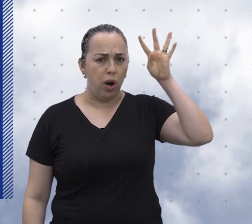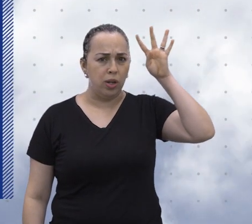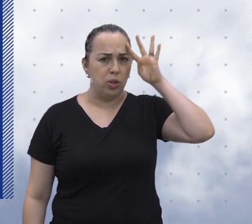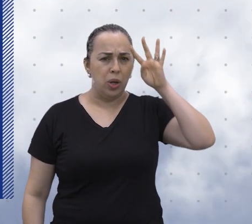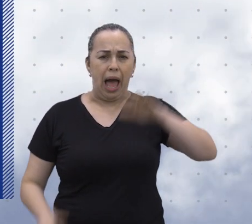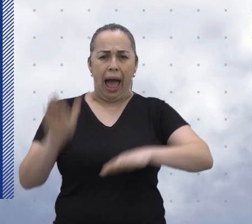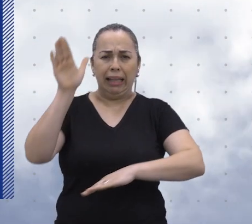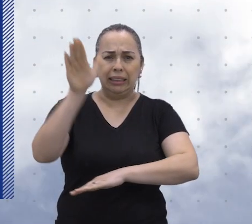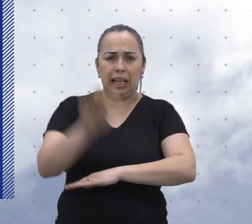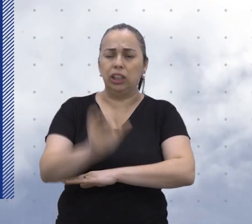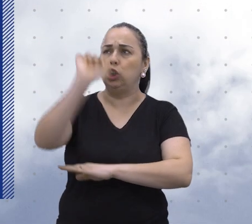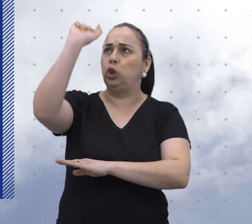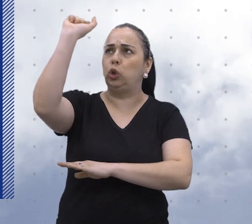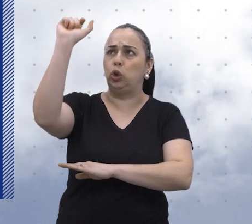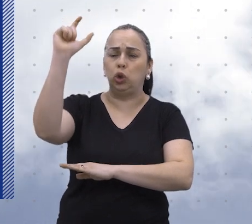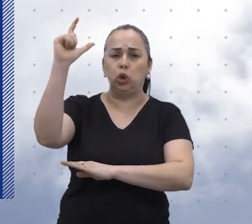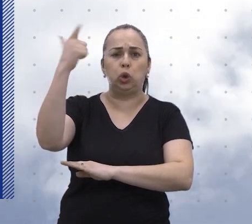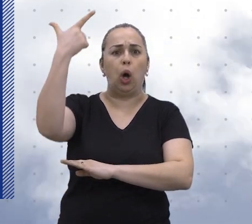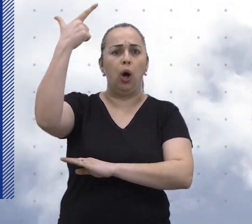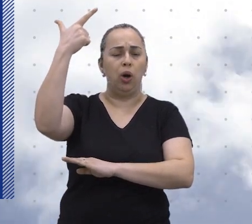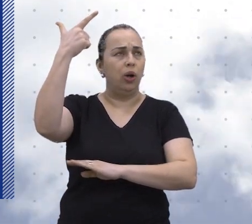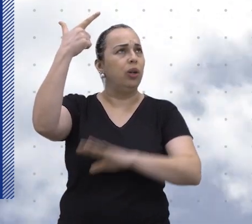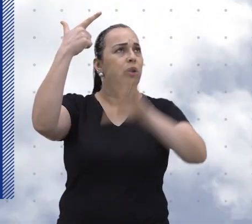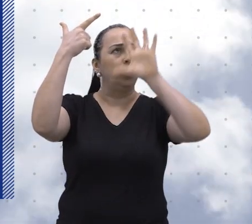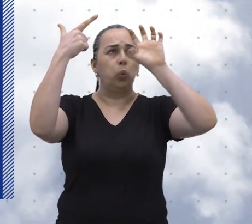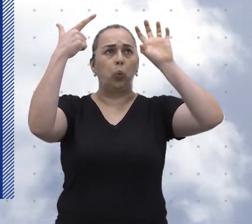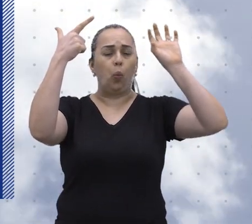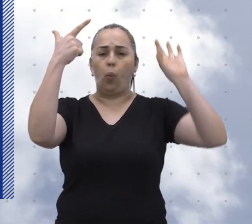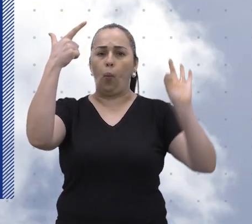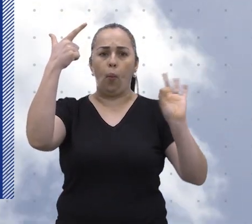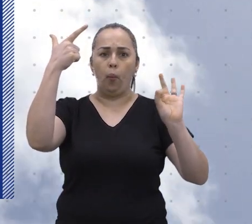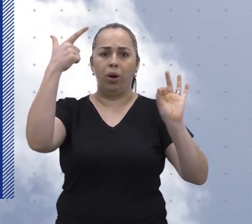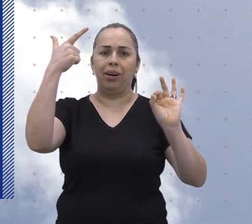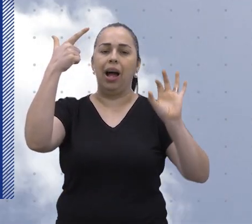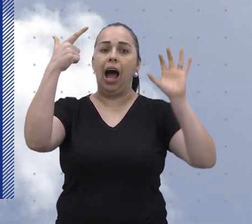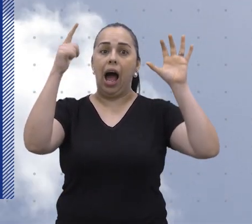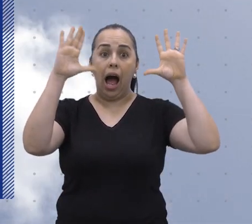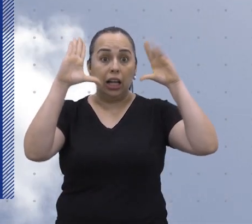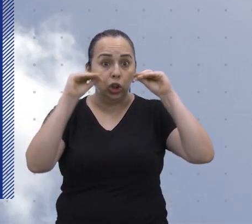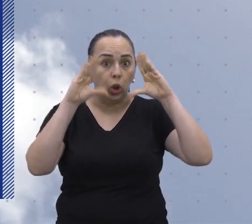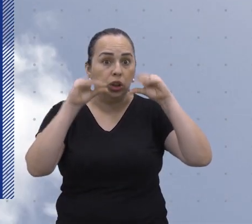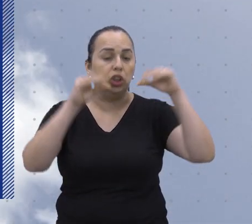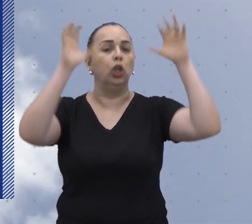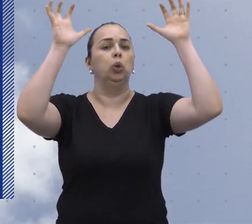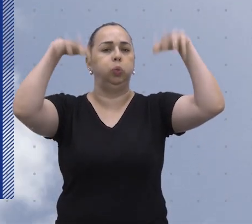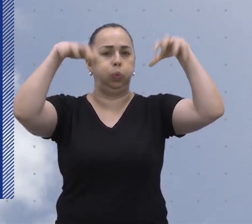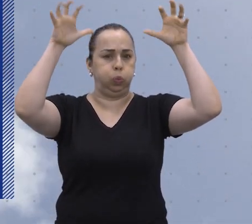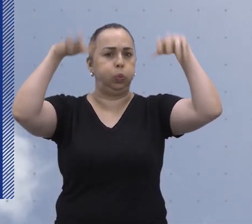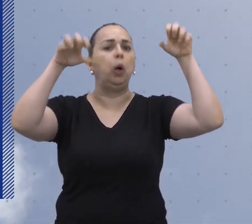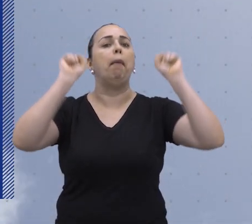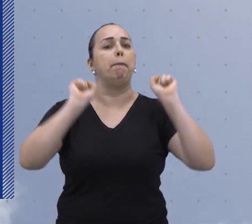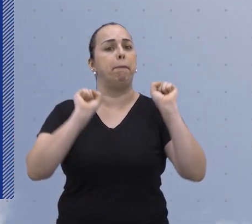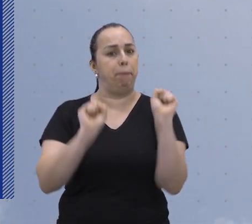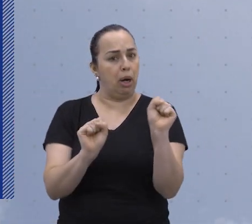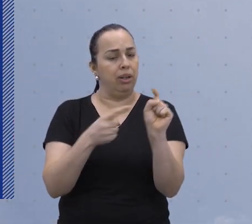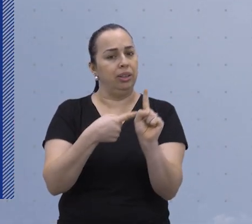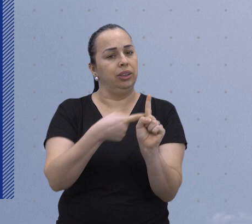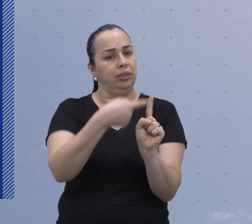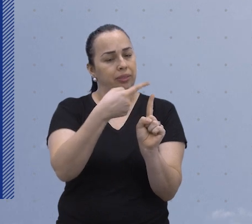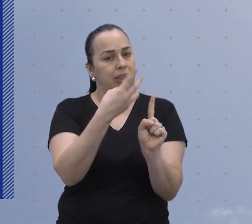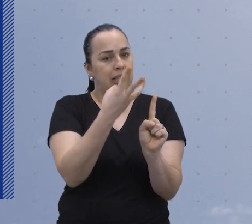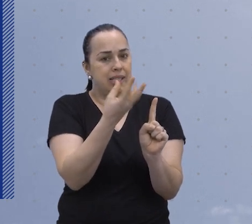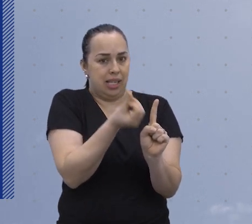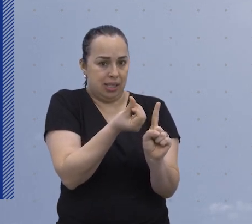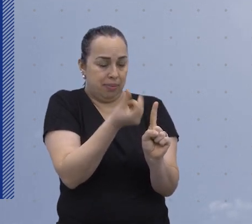Nesta quarta-feira, a tarde segue ensolarada e sem muitas nuvens no céu. À noite, a possibilidade de pancadas de chuva.